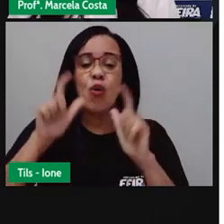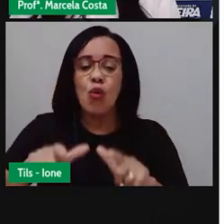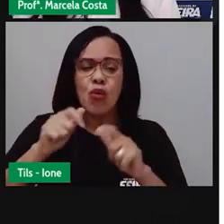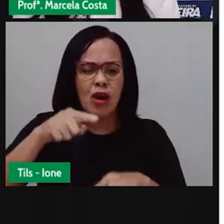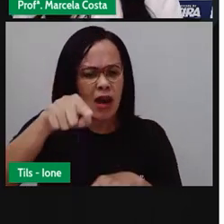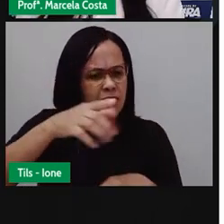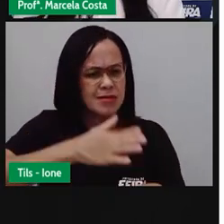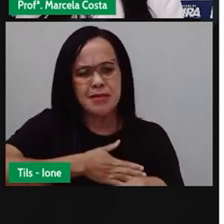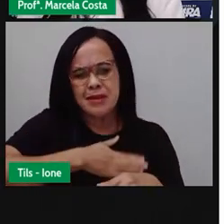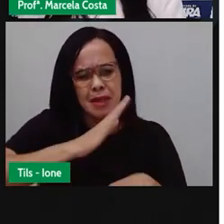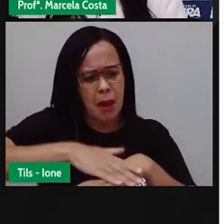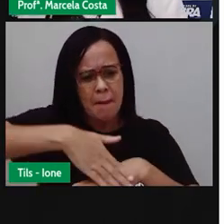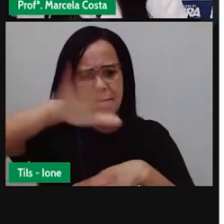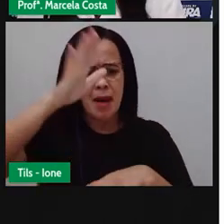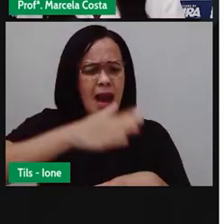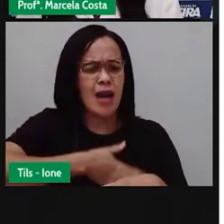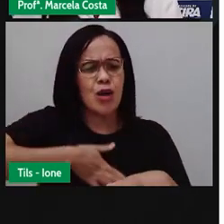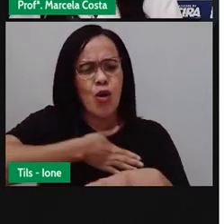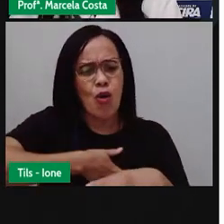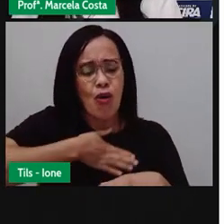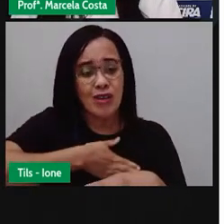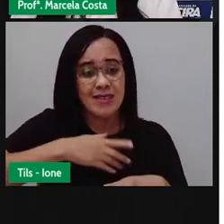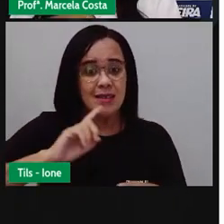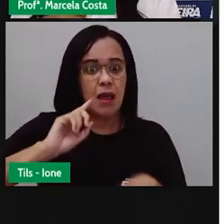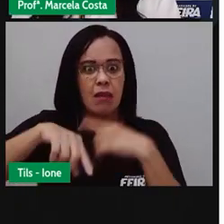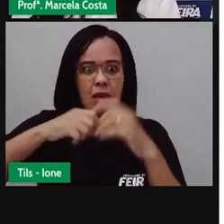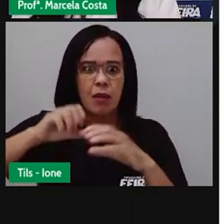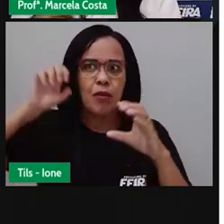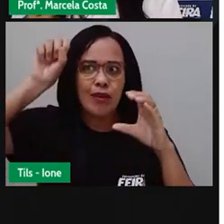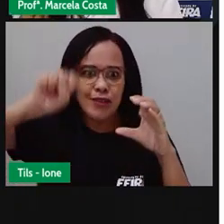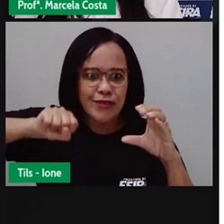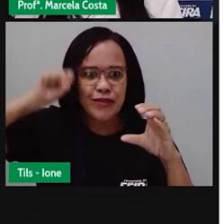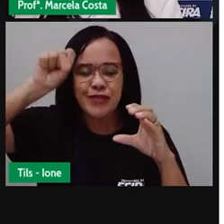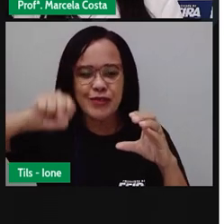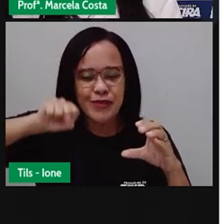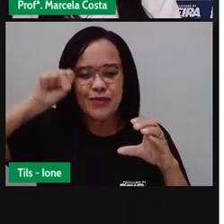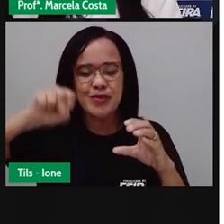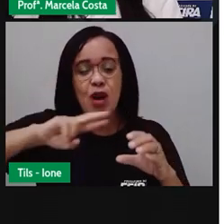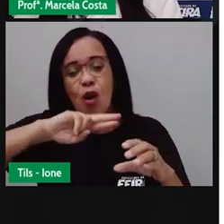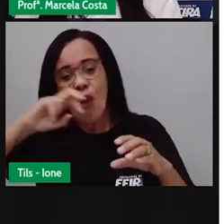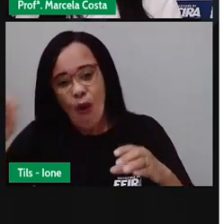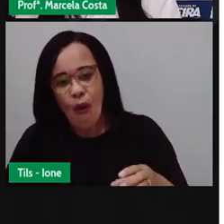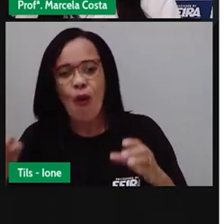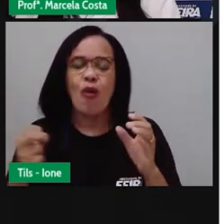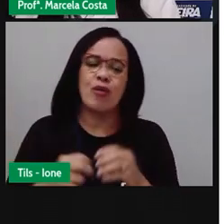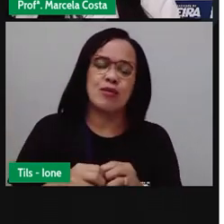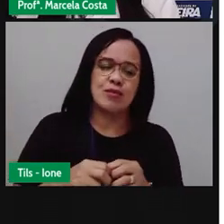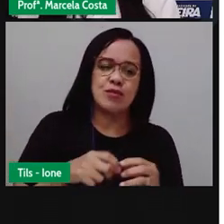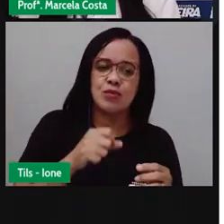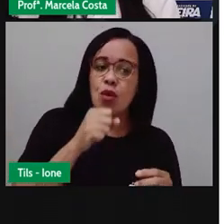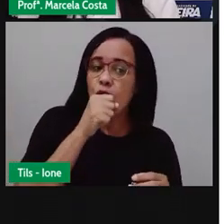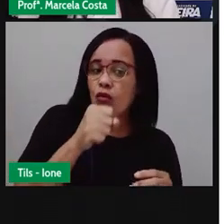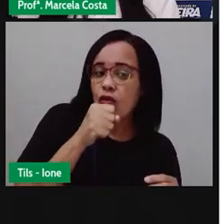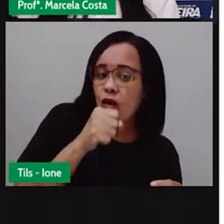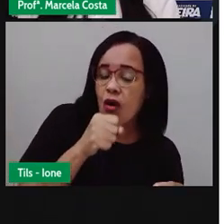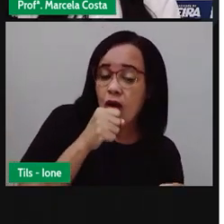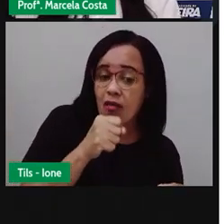não esqueça de registrar essa entrevista com um vídeo, um áudio,